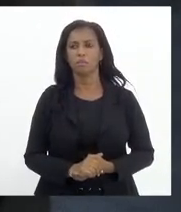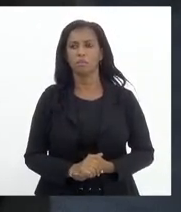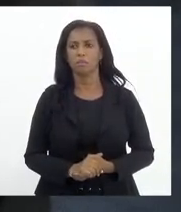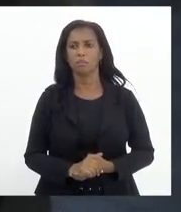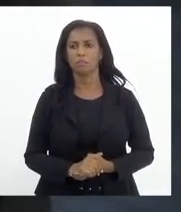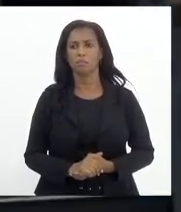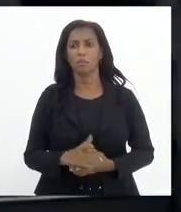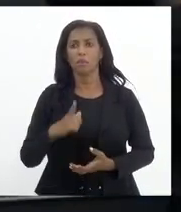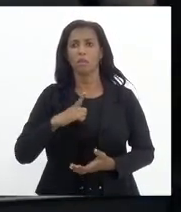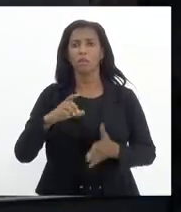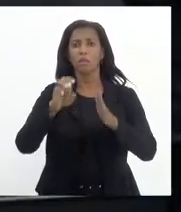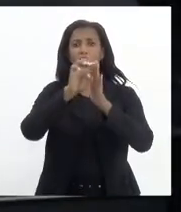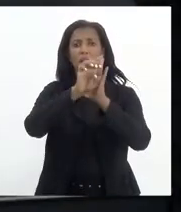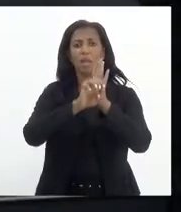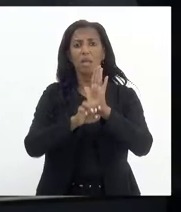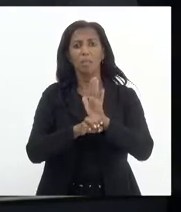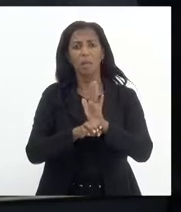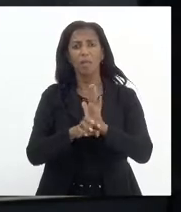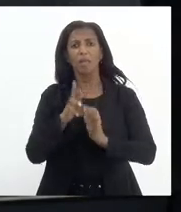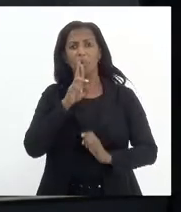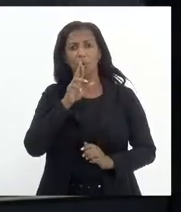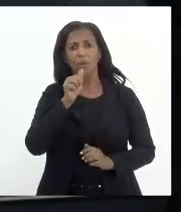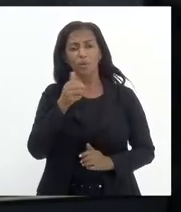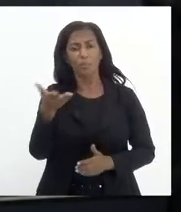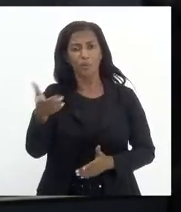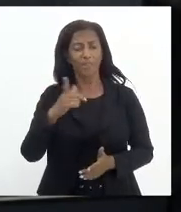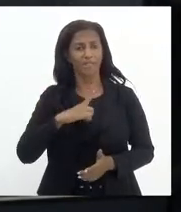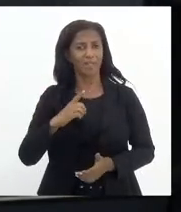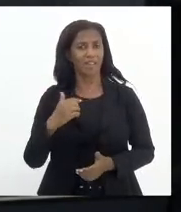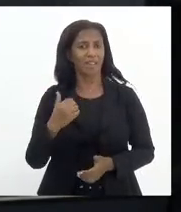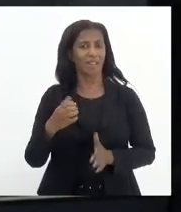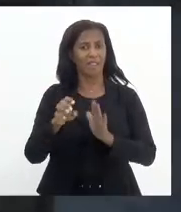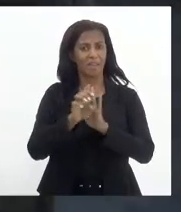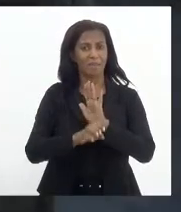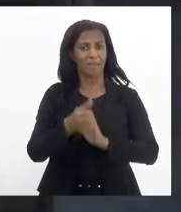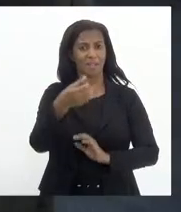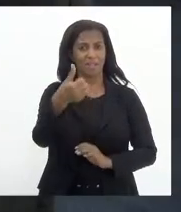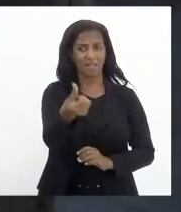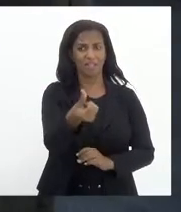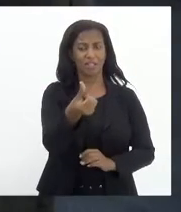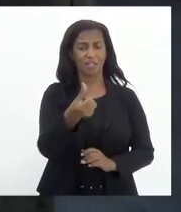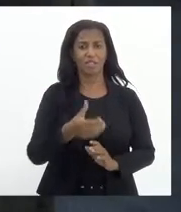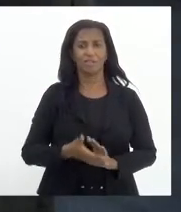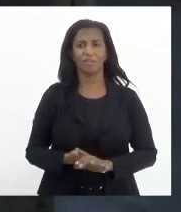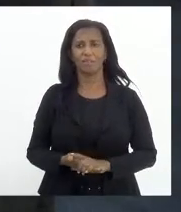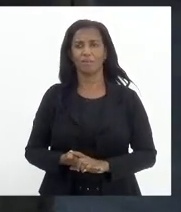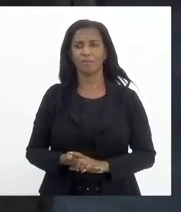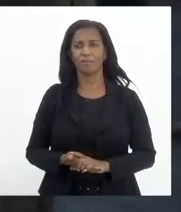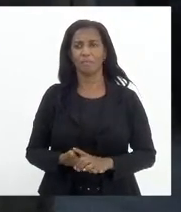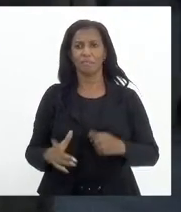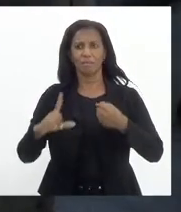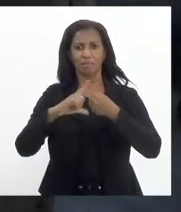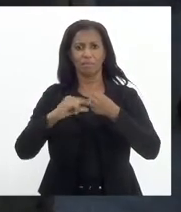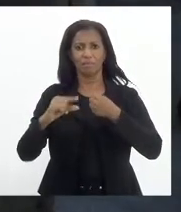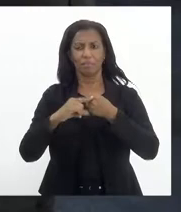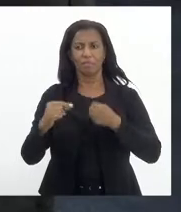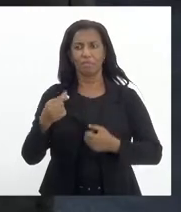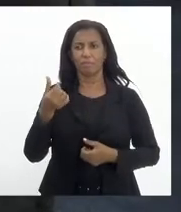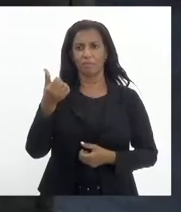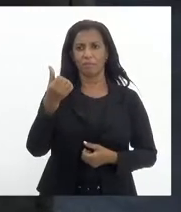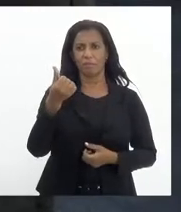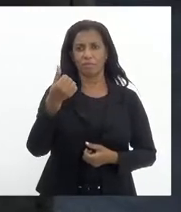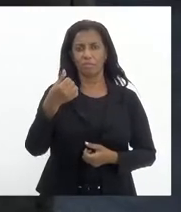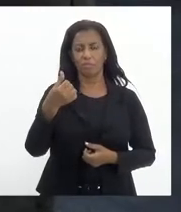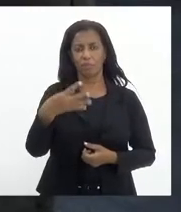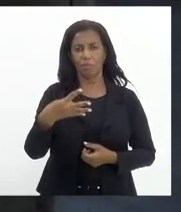Tem emenda do próprio Amorim aí, a emenda 6, pô. Isso. Do artigo 4º. Então, mas qual é a